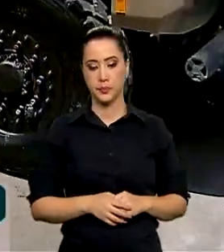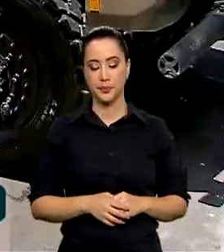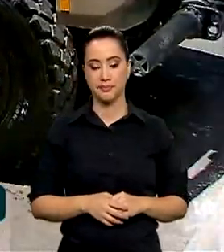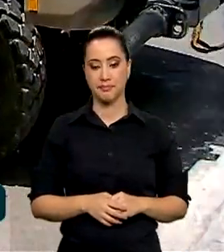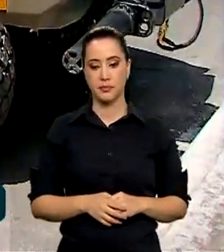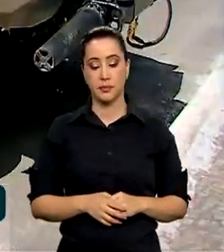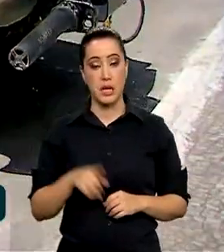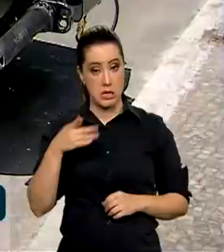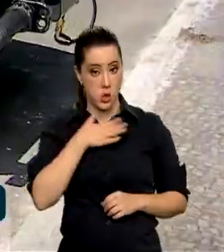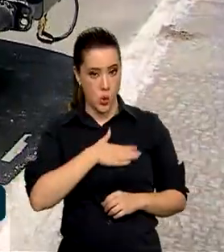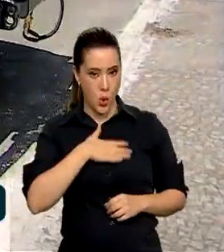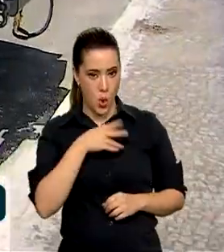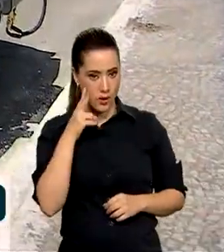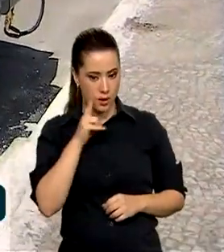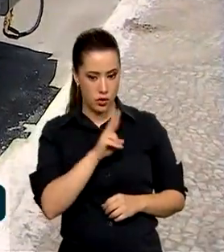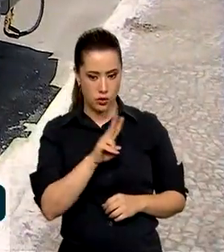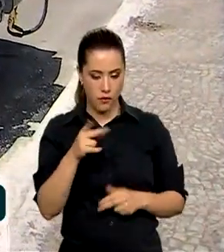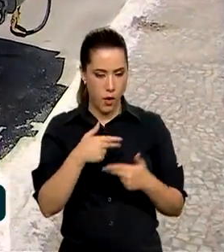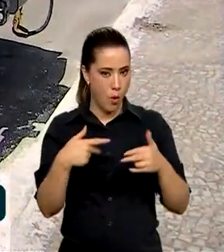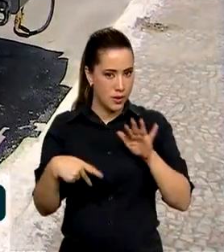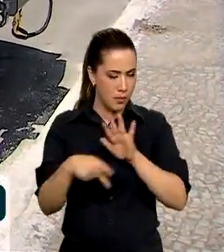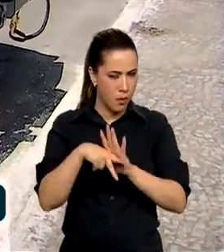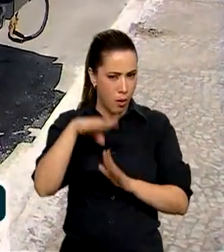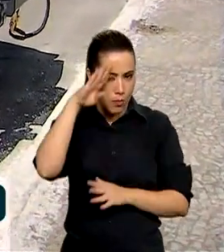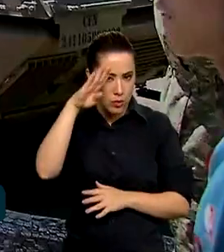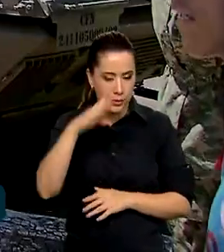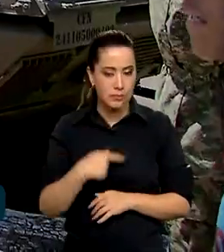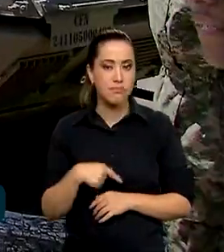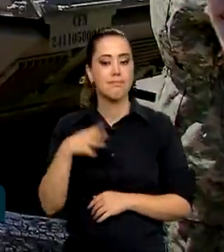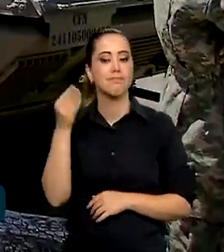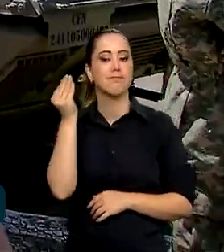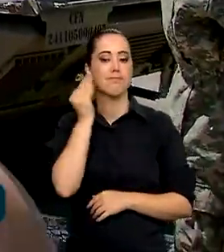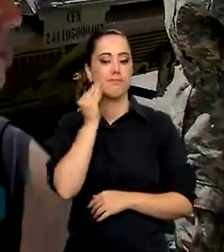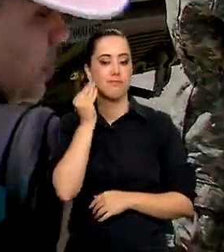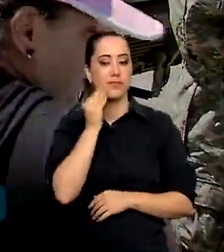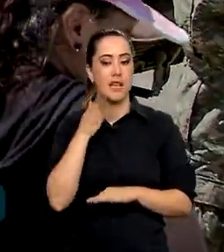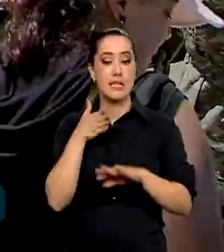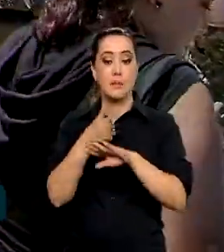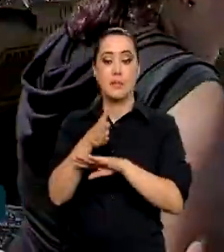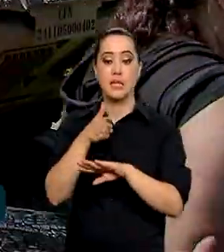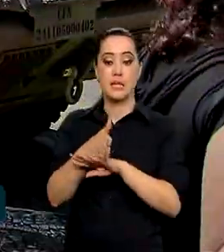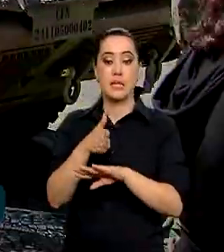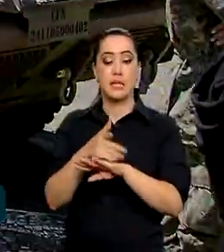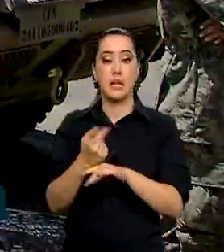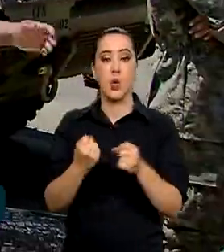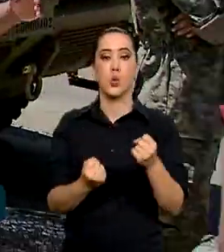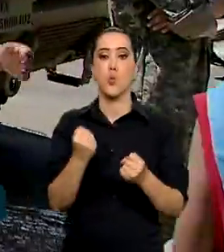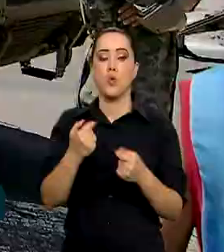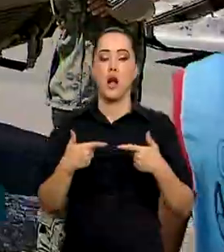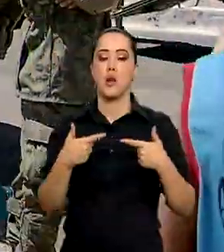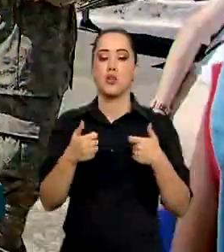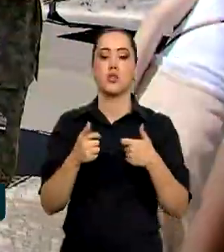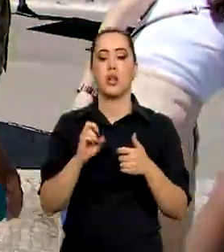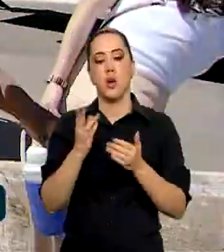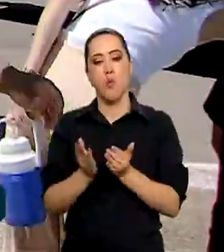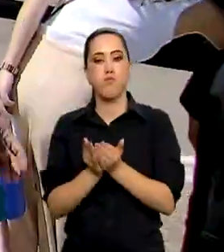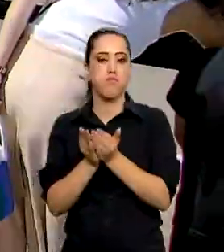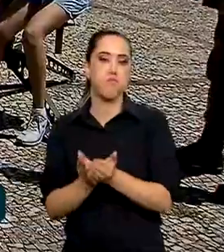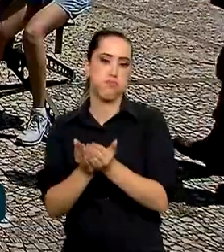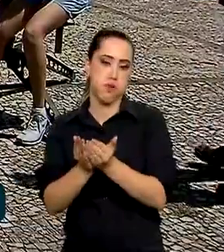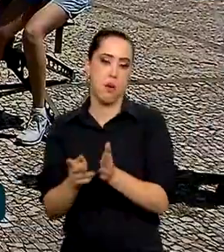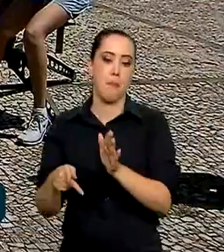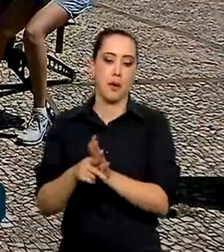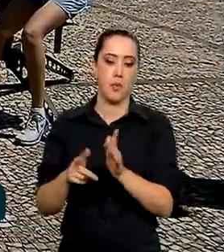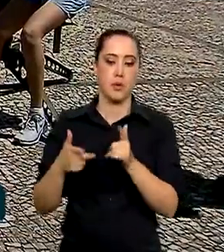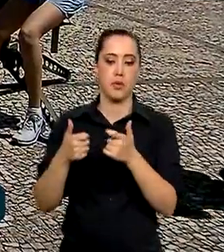E pra quem gosta de aparatos militares, a experiência de entrar num tanque ou em embarcações da Marinha,